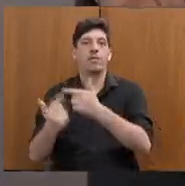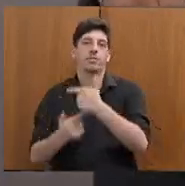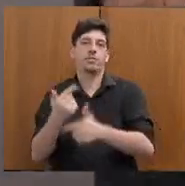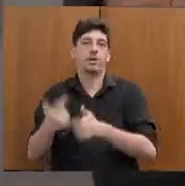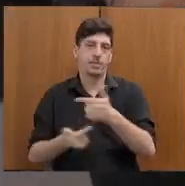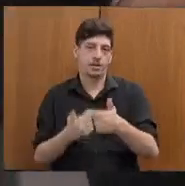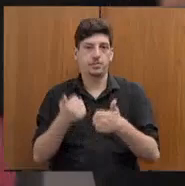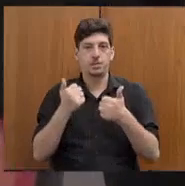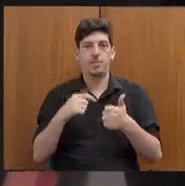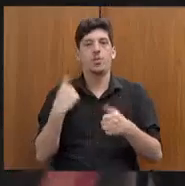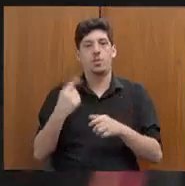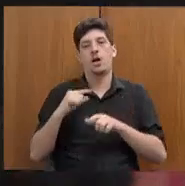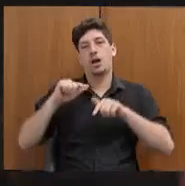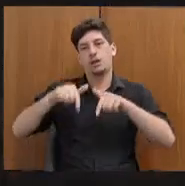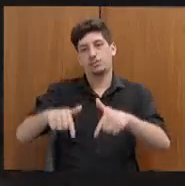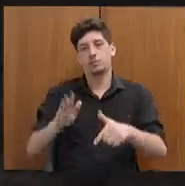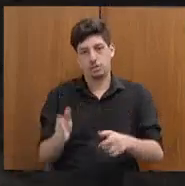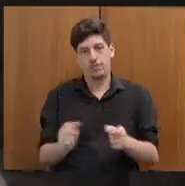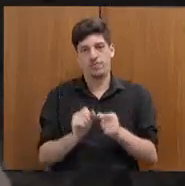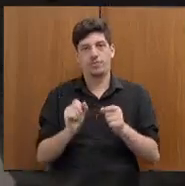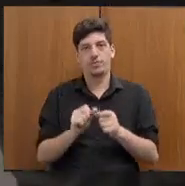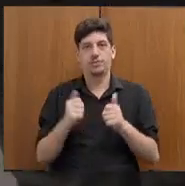essas são as nossas ações que nós íamos fazendo.